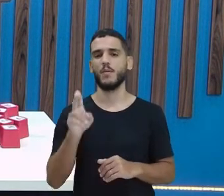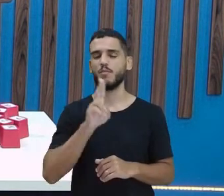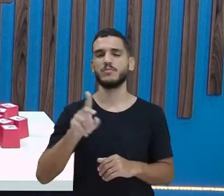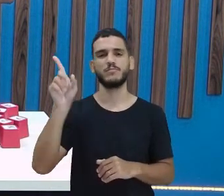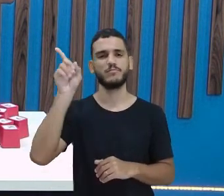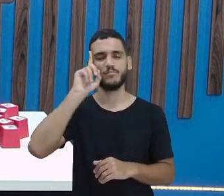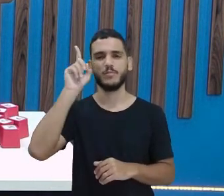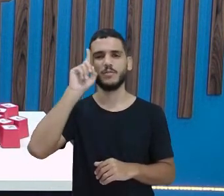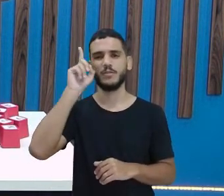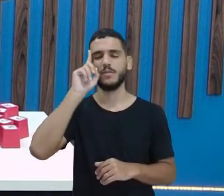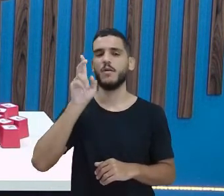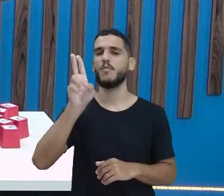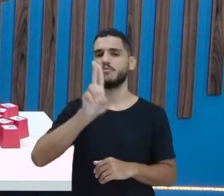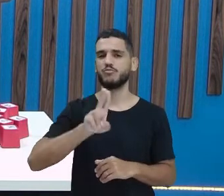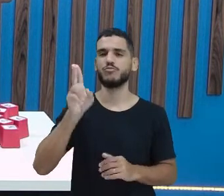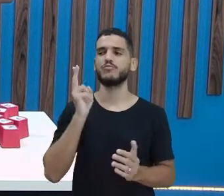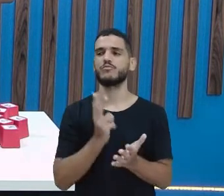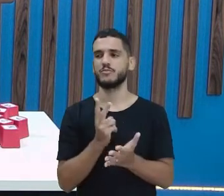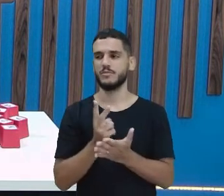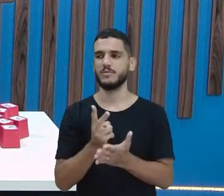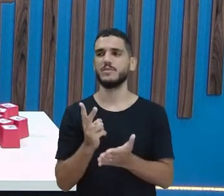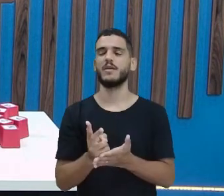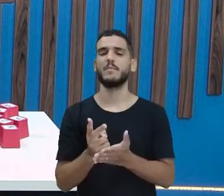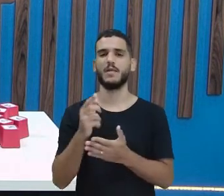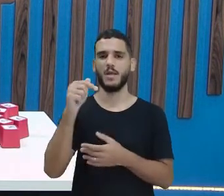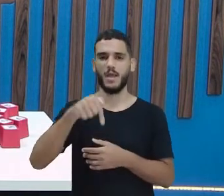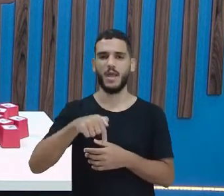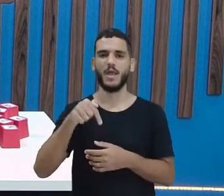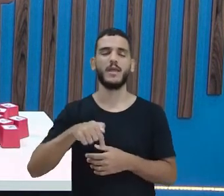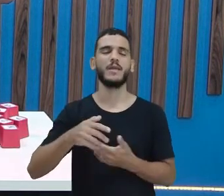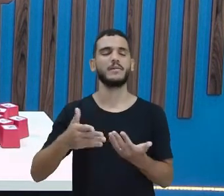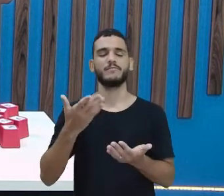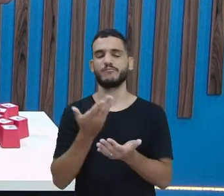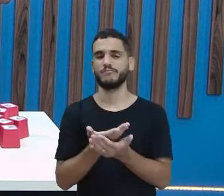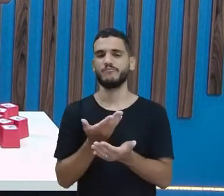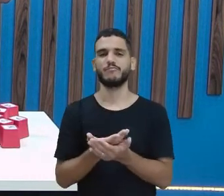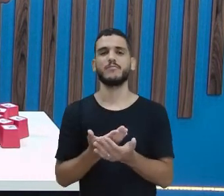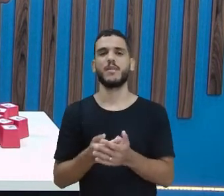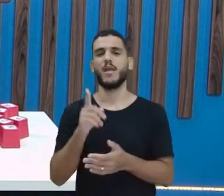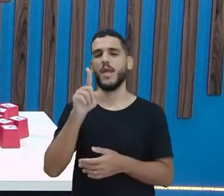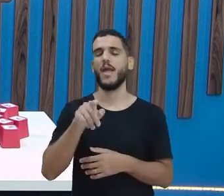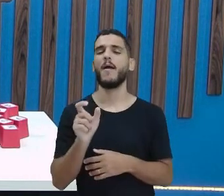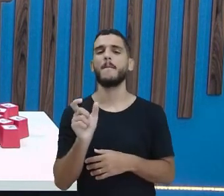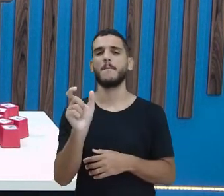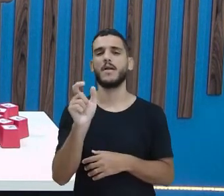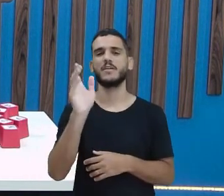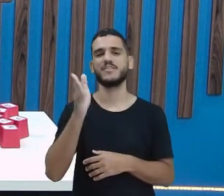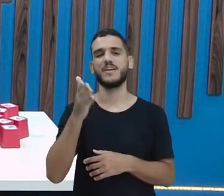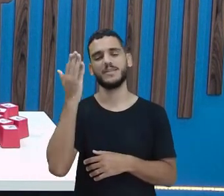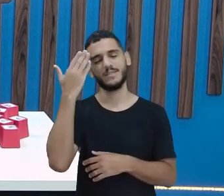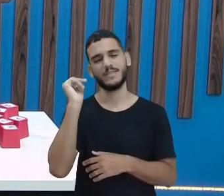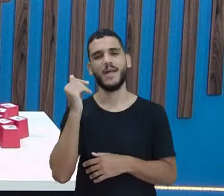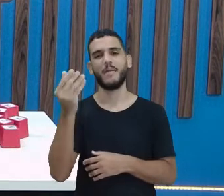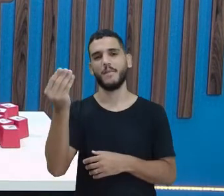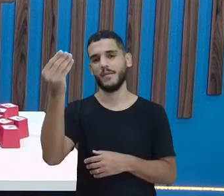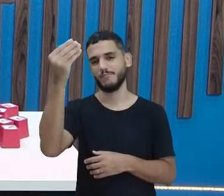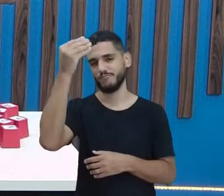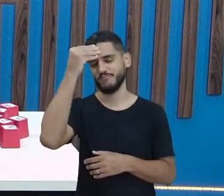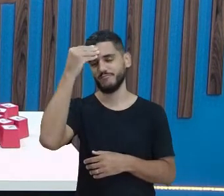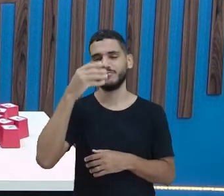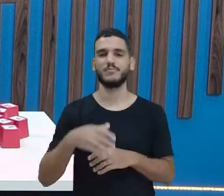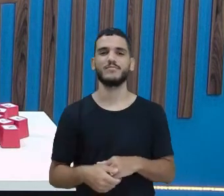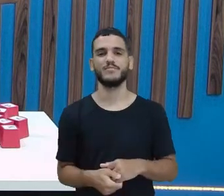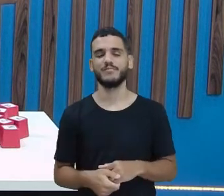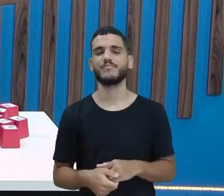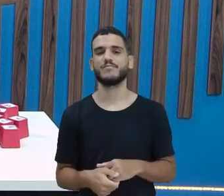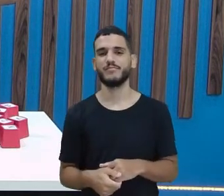dia, porque a gente já usou tanto aqui nas nossas aulas, não é? Então, essa palavra é uma palavra que você já sabe até de cor, já sabe até